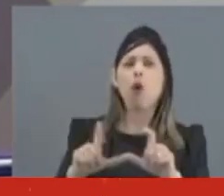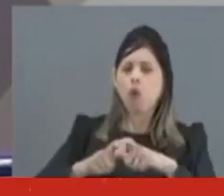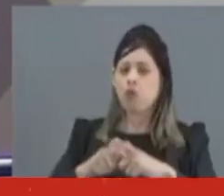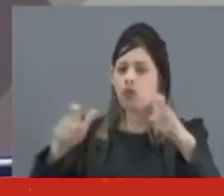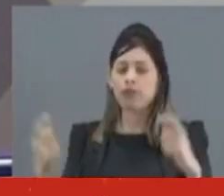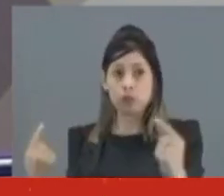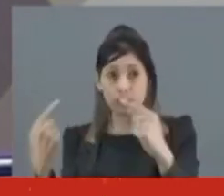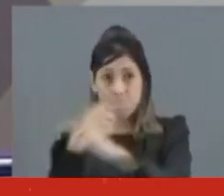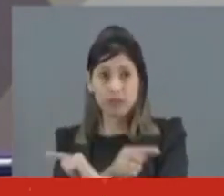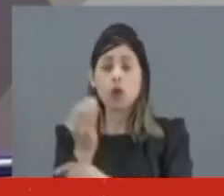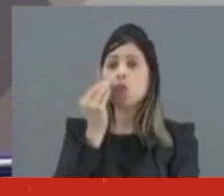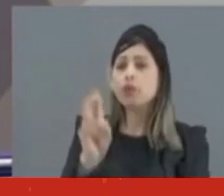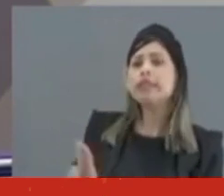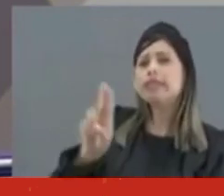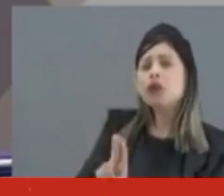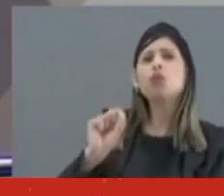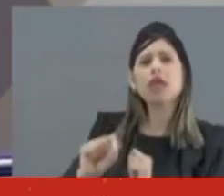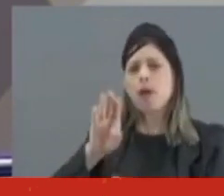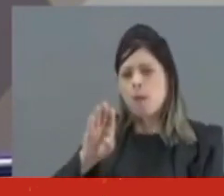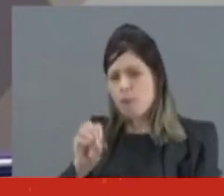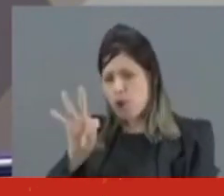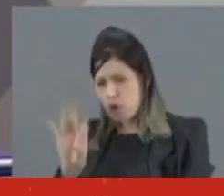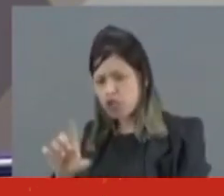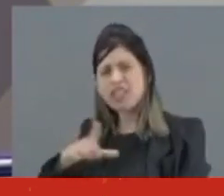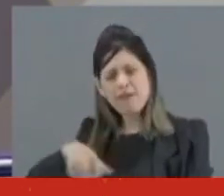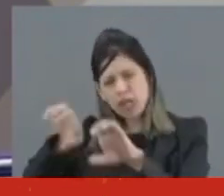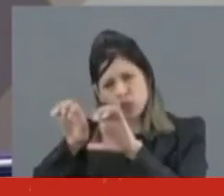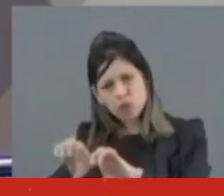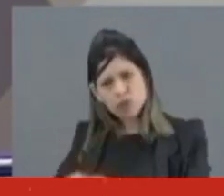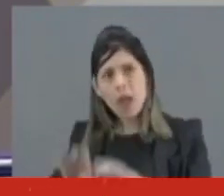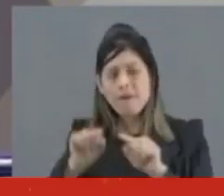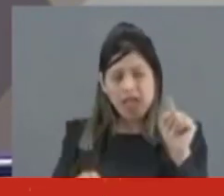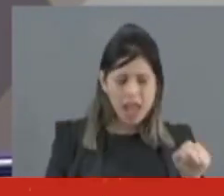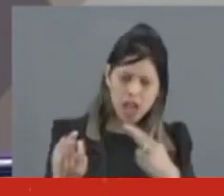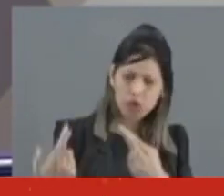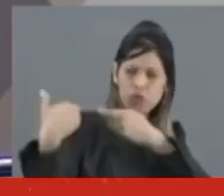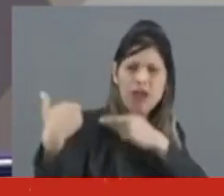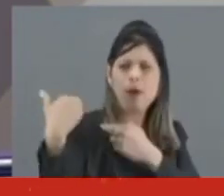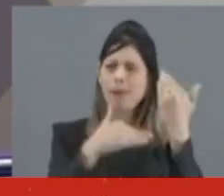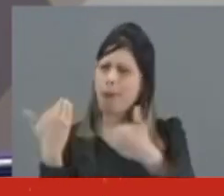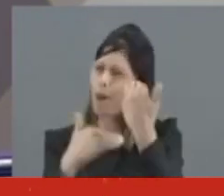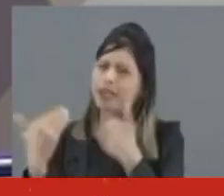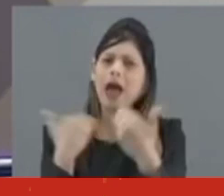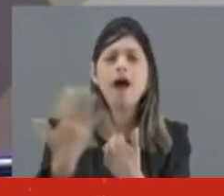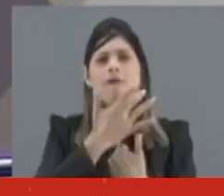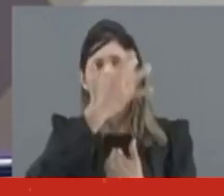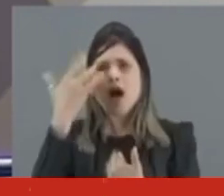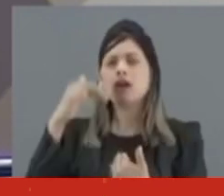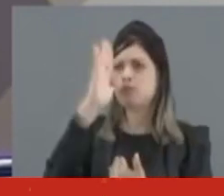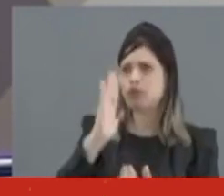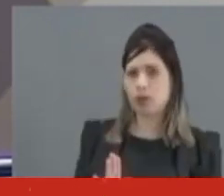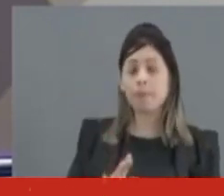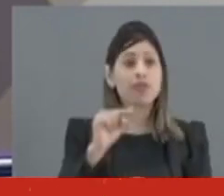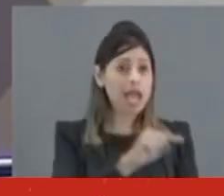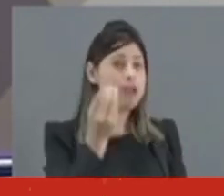utilizando-se de botes. Aquela altura, tal estrutura foi responsável pela morte de milhares de brasileiros. Ademais, o então presidente alimentou